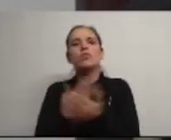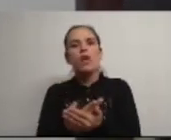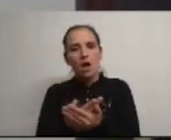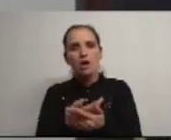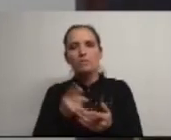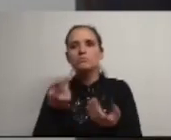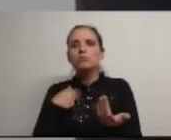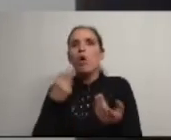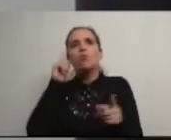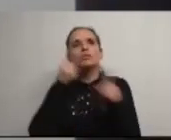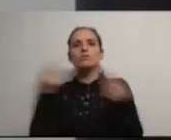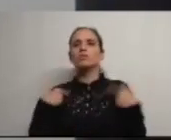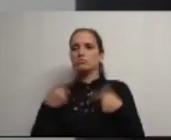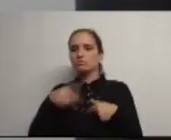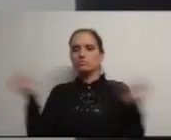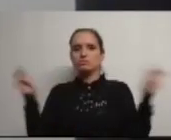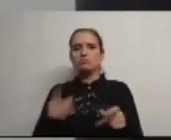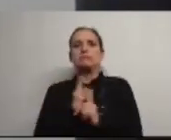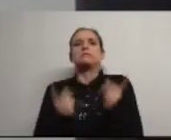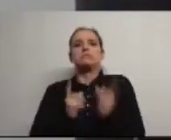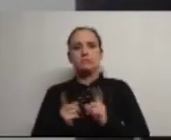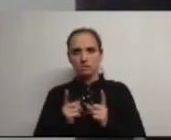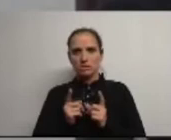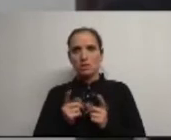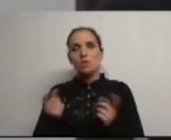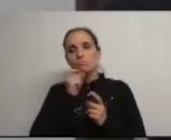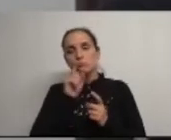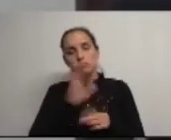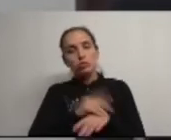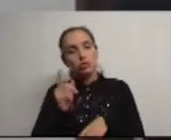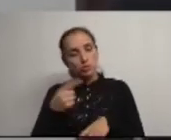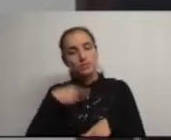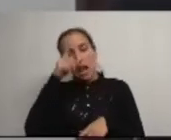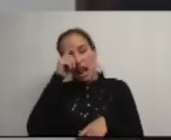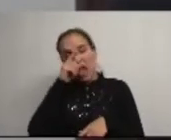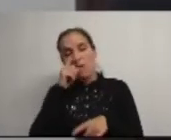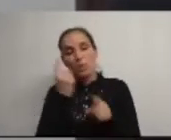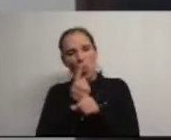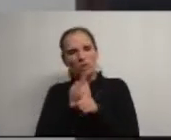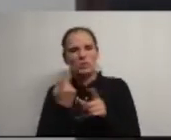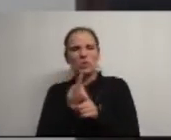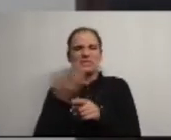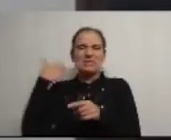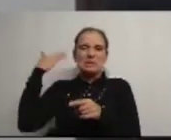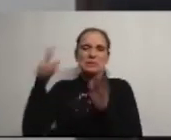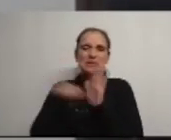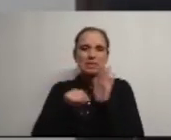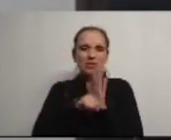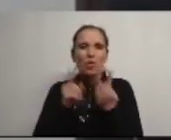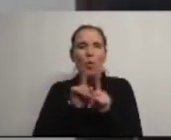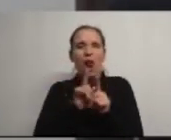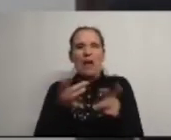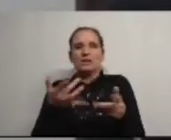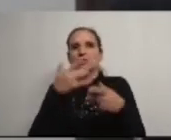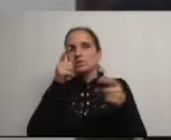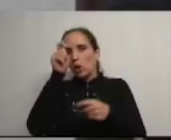aqui estamos assim permita-me vossa excelência recorda aqui momentos menos conseguidos onde a dignidade da Assembleia